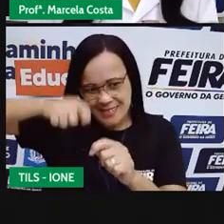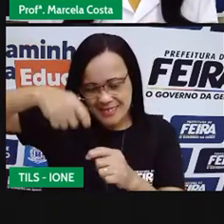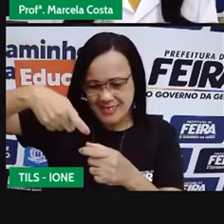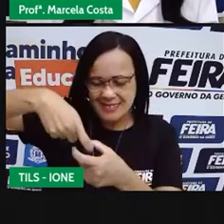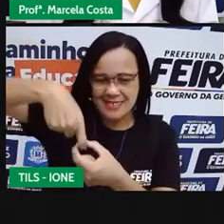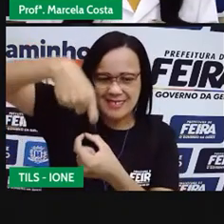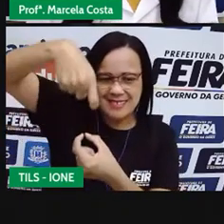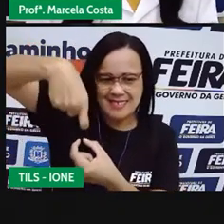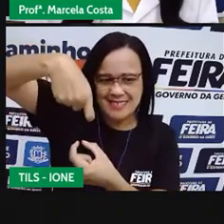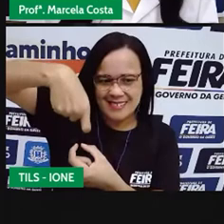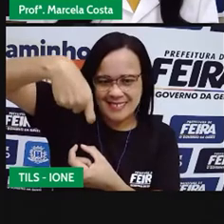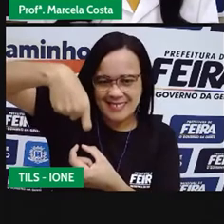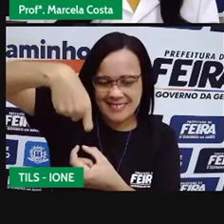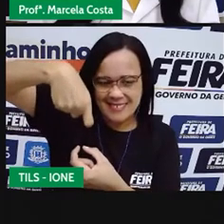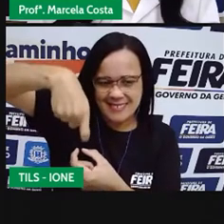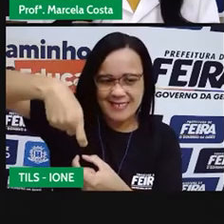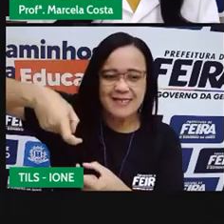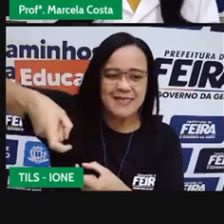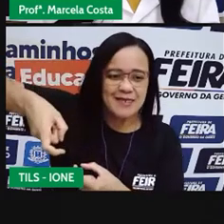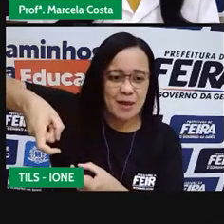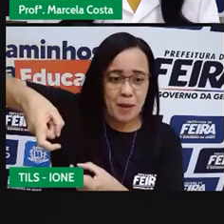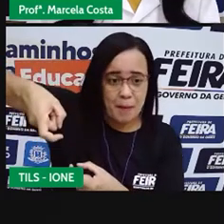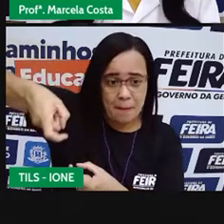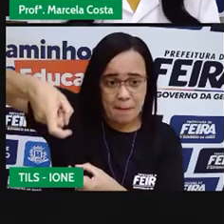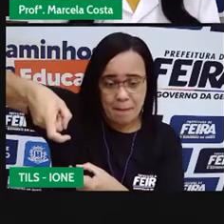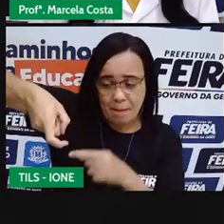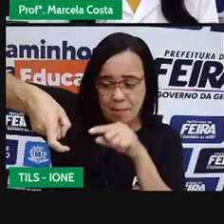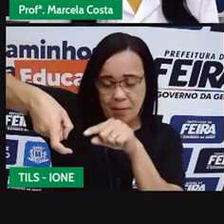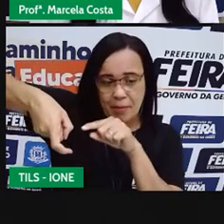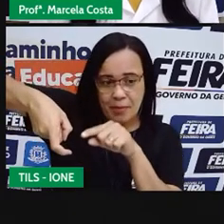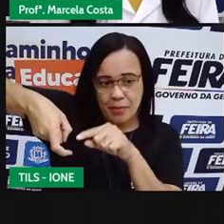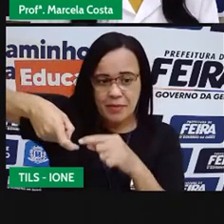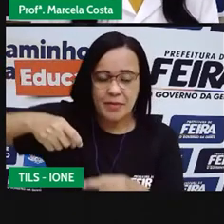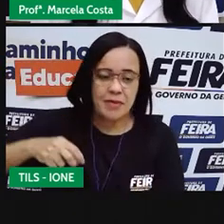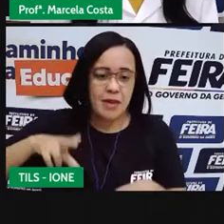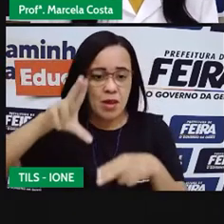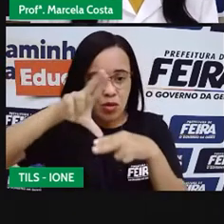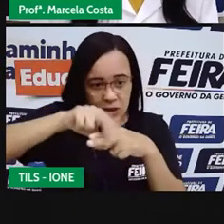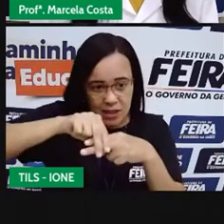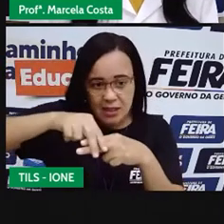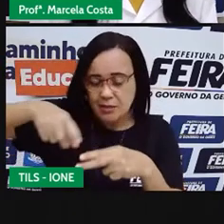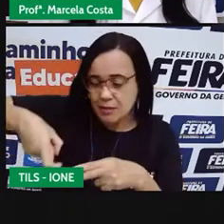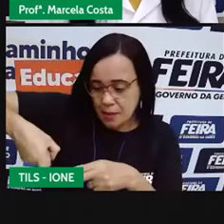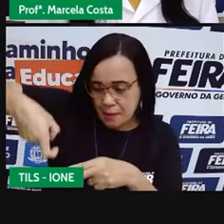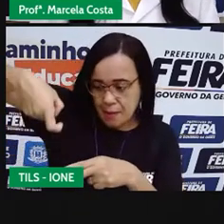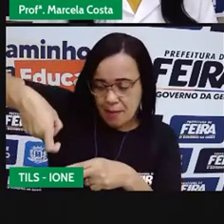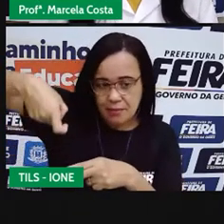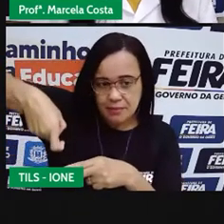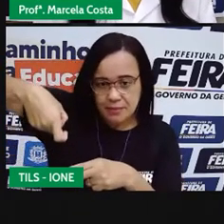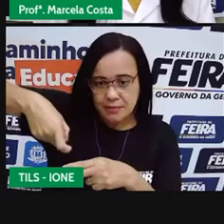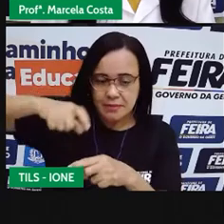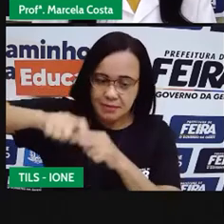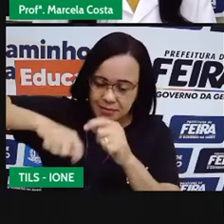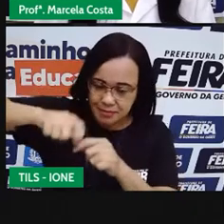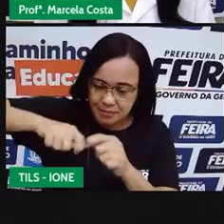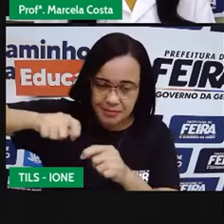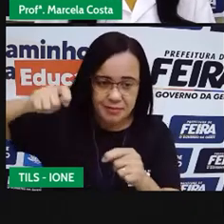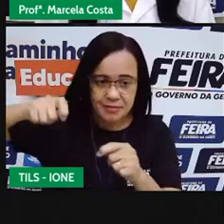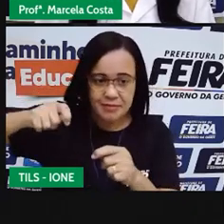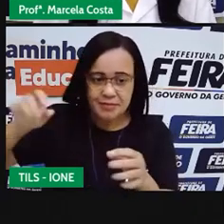fixar num clipe onde você pode utilizar como um zol, e está pronta a sua